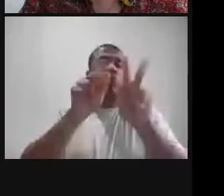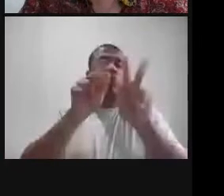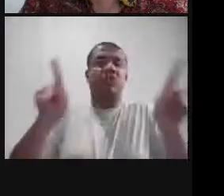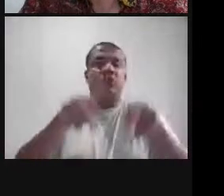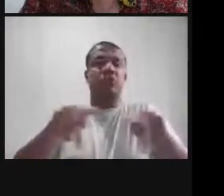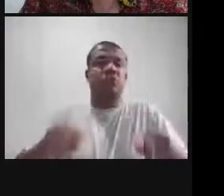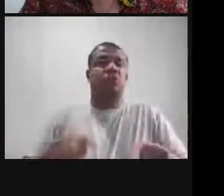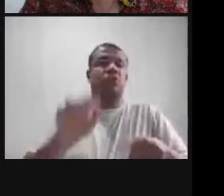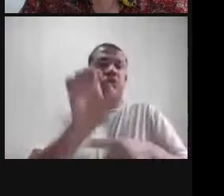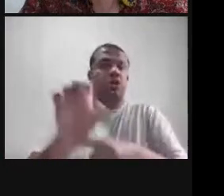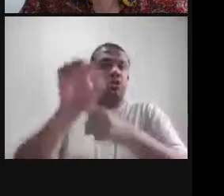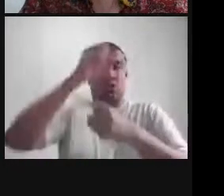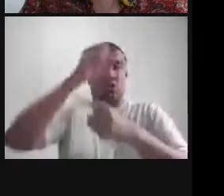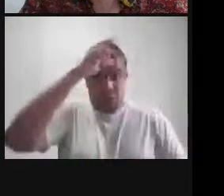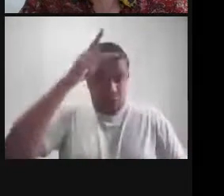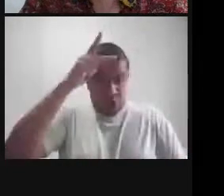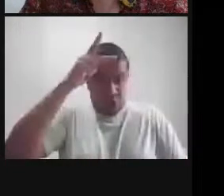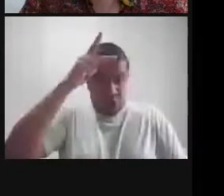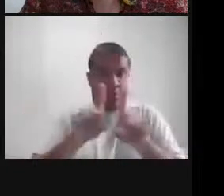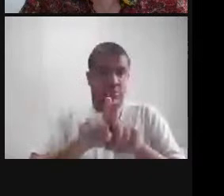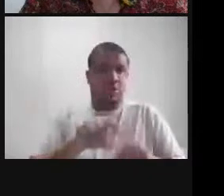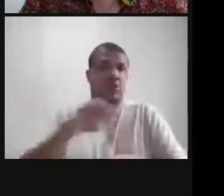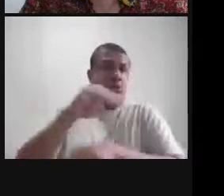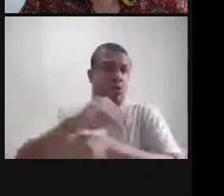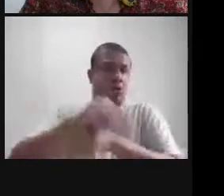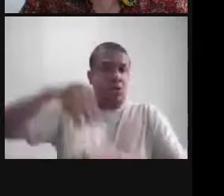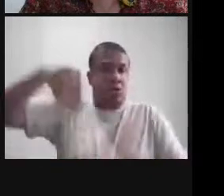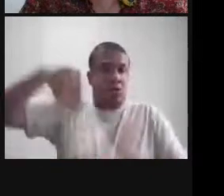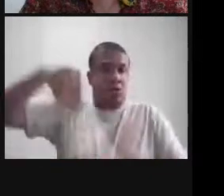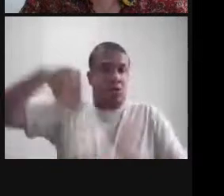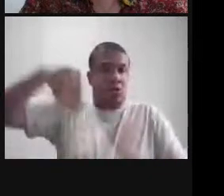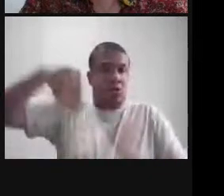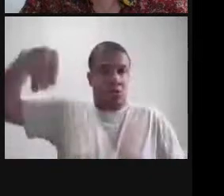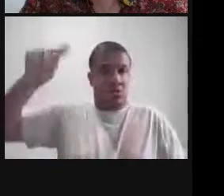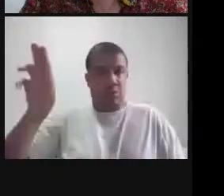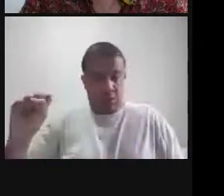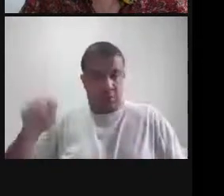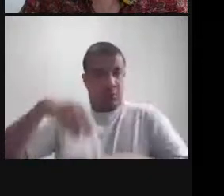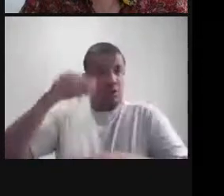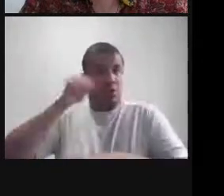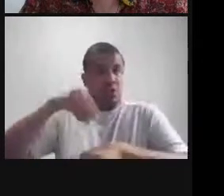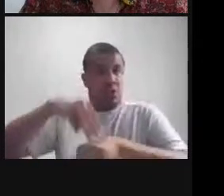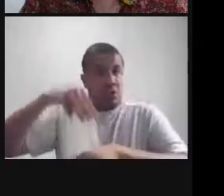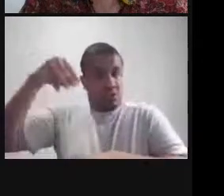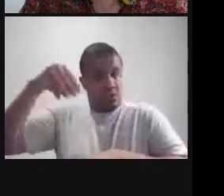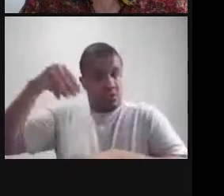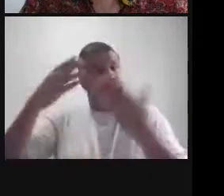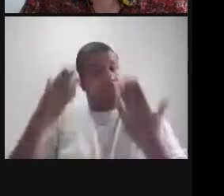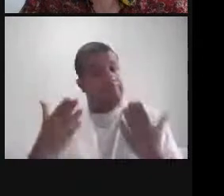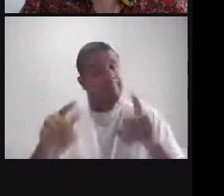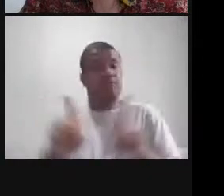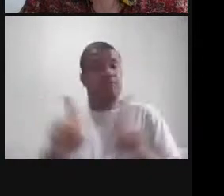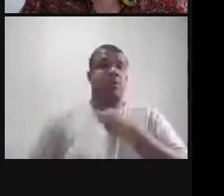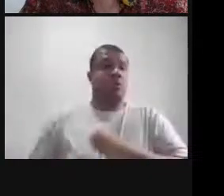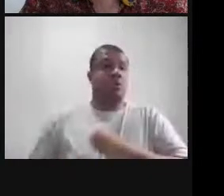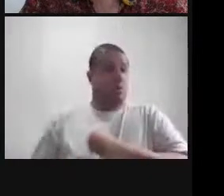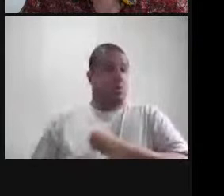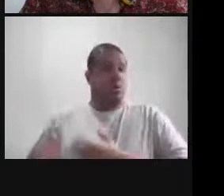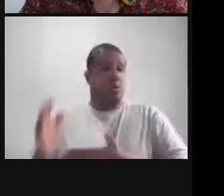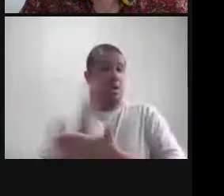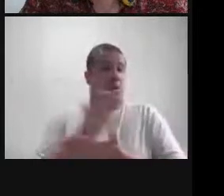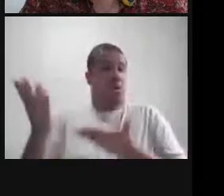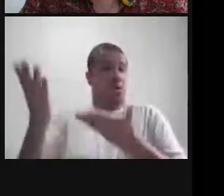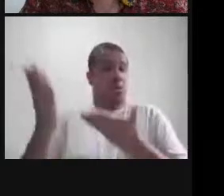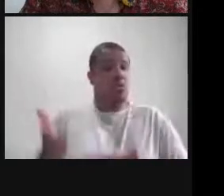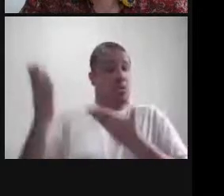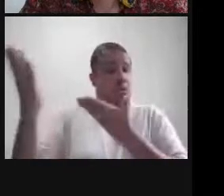com a colaboração do monitor Kelvin Matheus e da mestranda Ana Clara Santarelli. Tivemos a participação de alguns convidados,